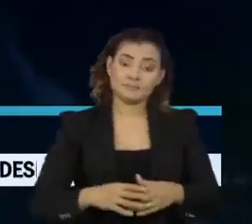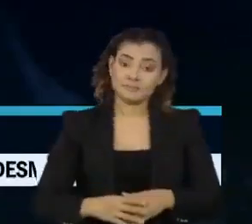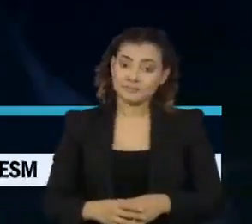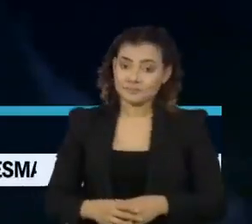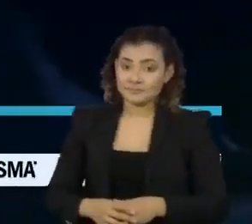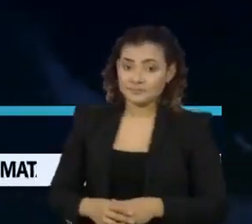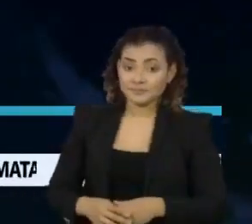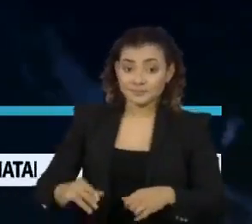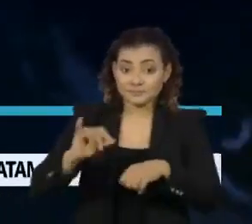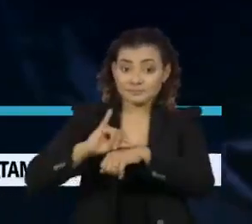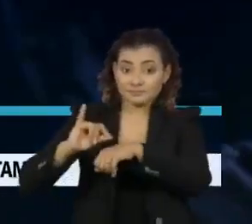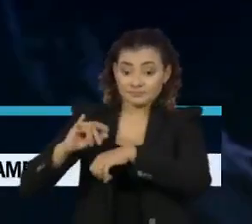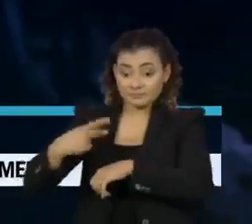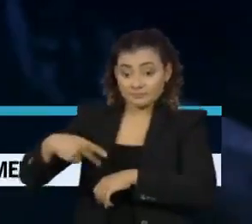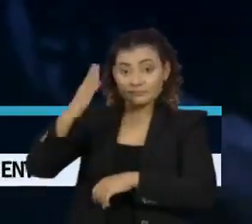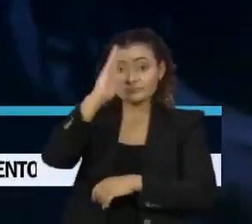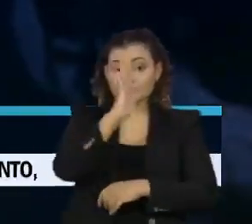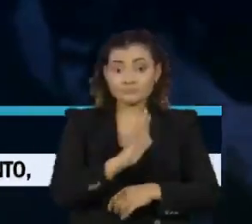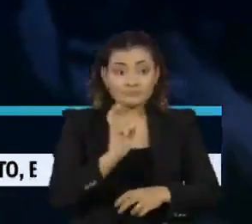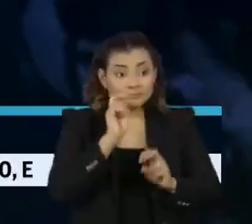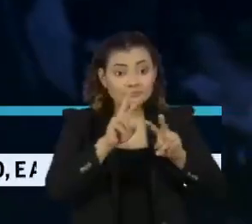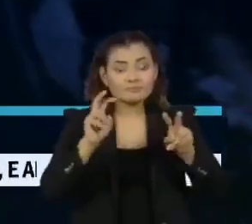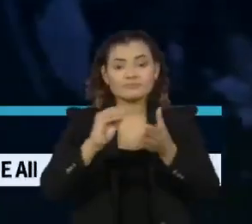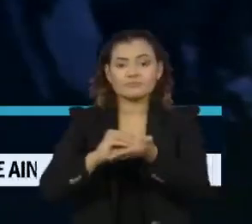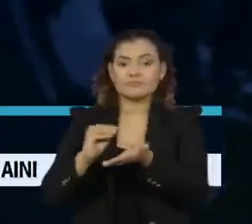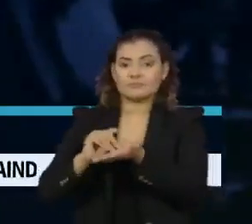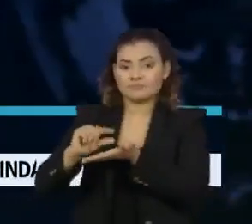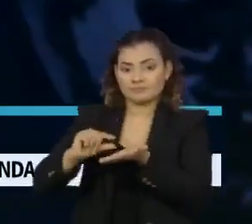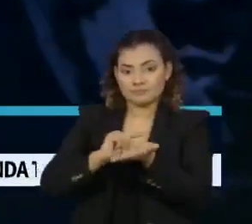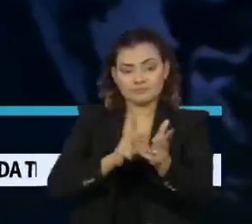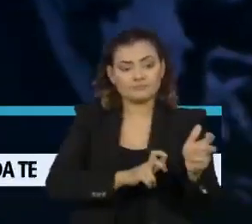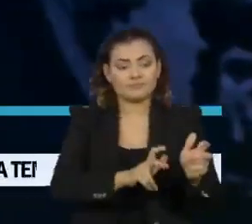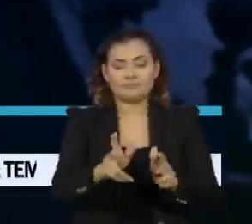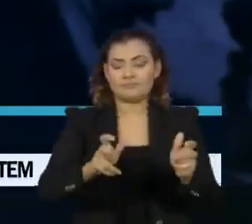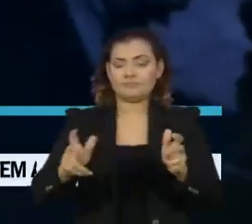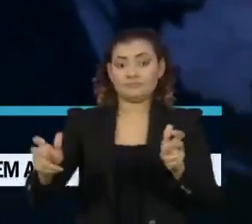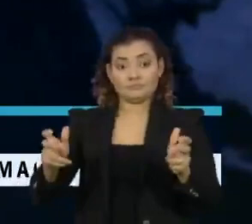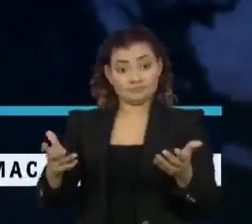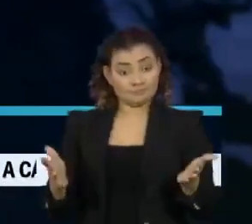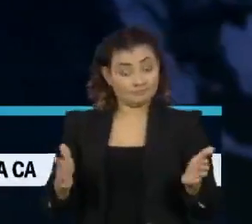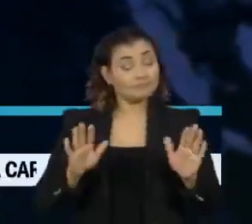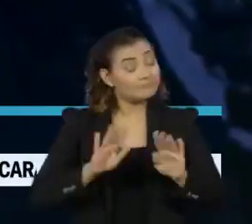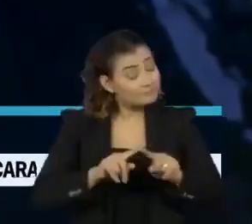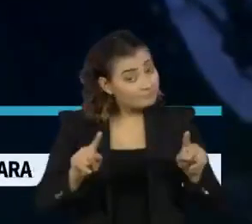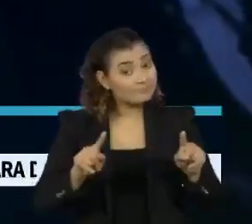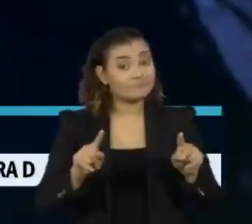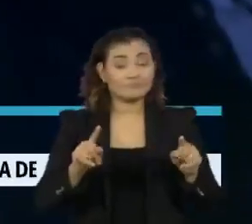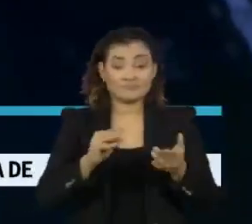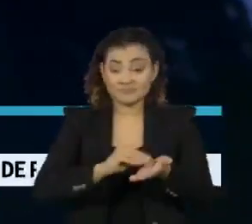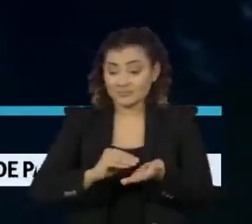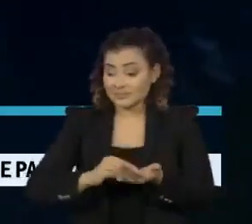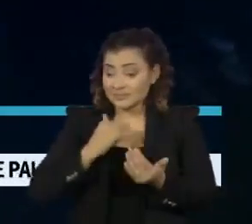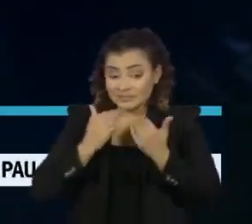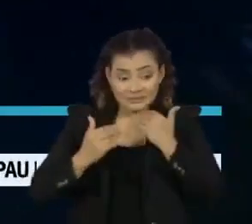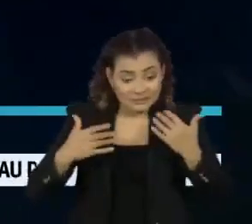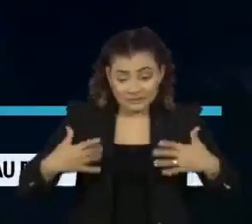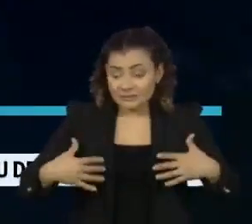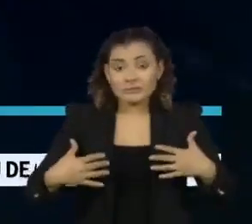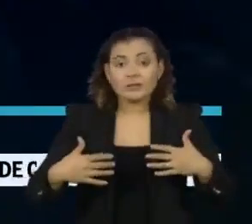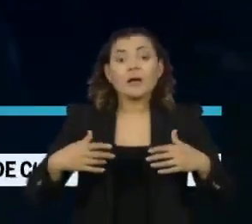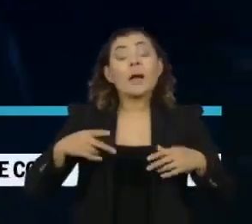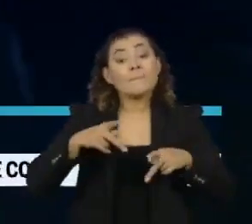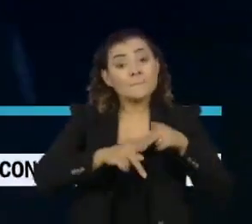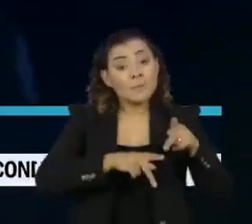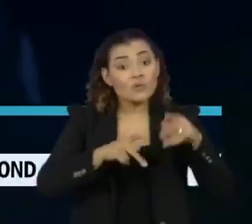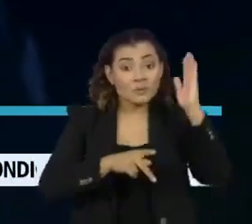Algumas capitais do país ainda sofrem com a falta de doses para ampliar o calendário de imunização. E com essa escassez, brasileiros têm